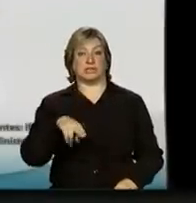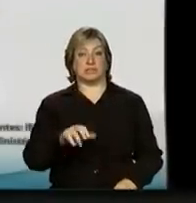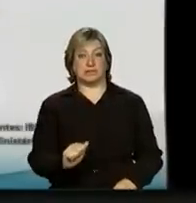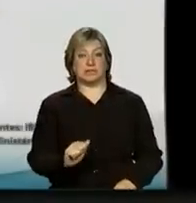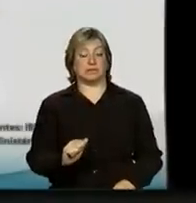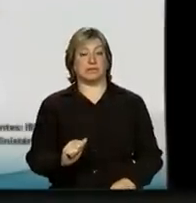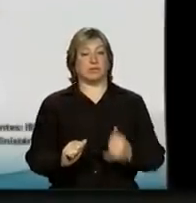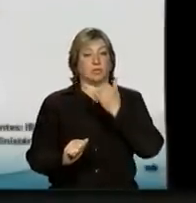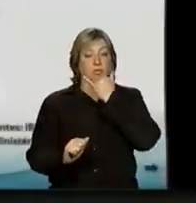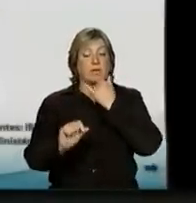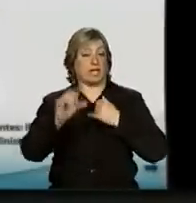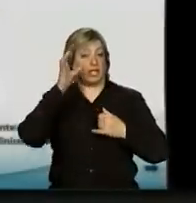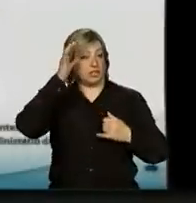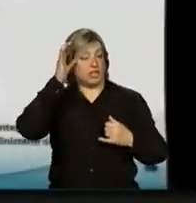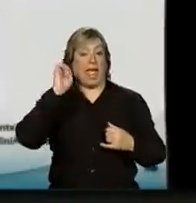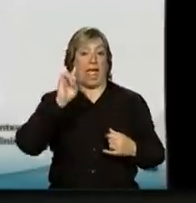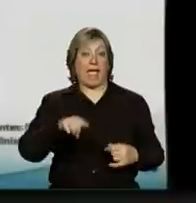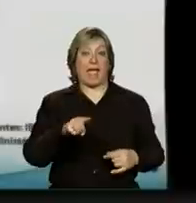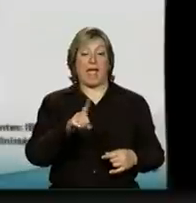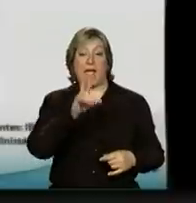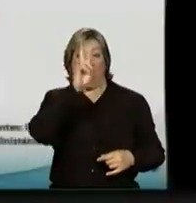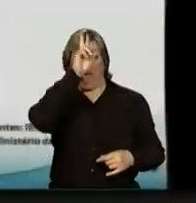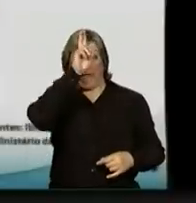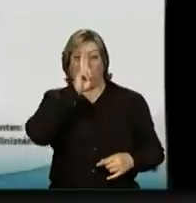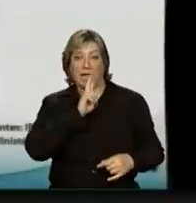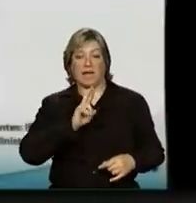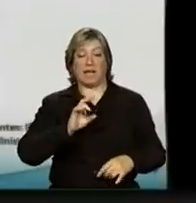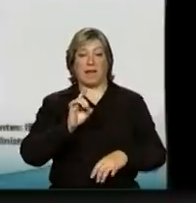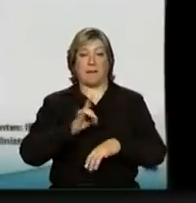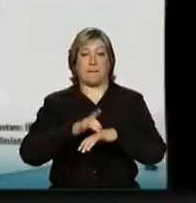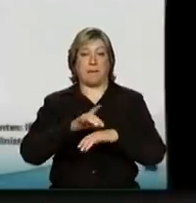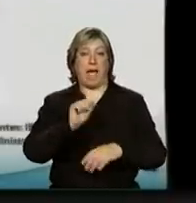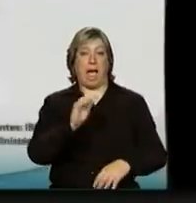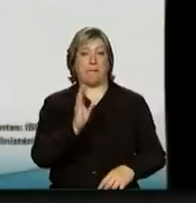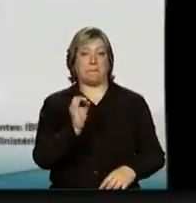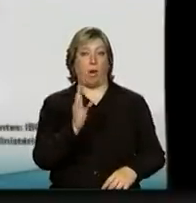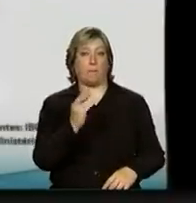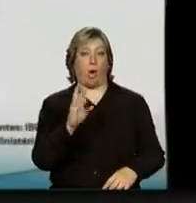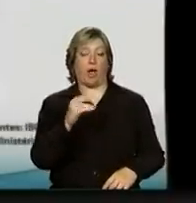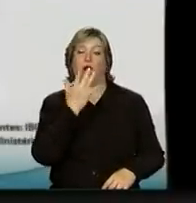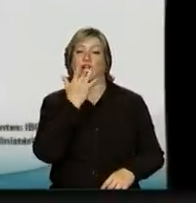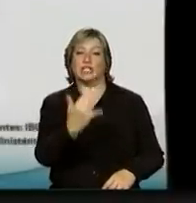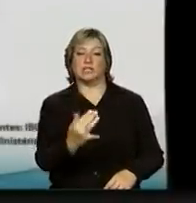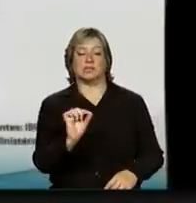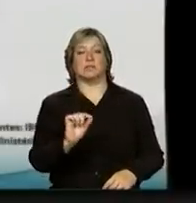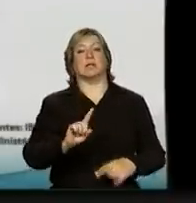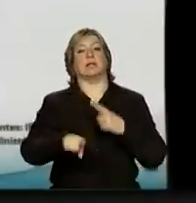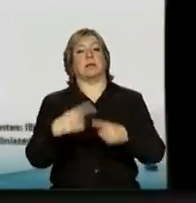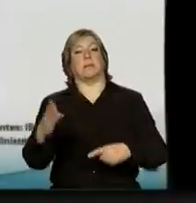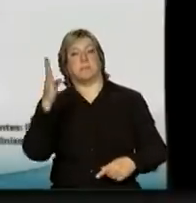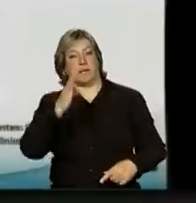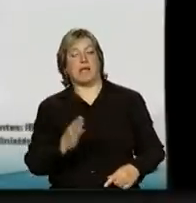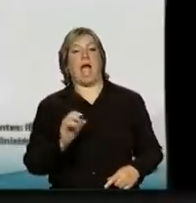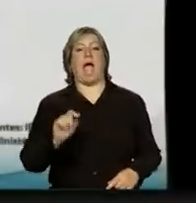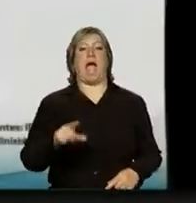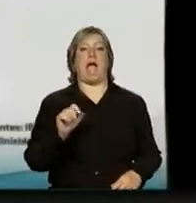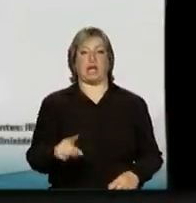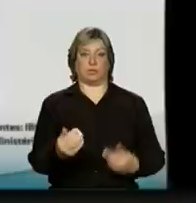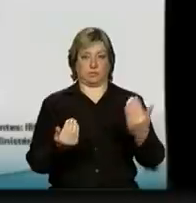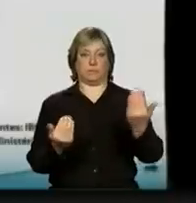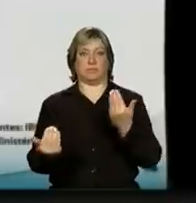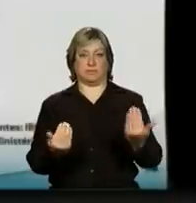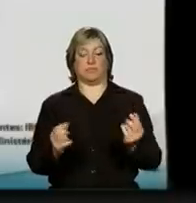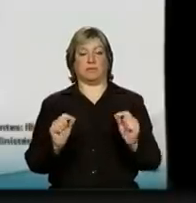e o Brasil é o azul, é a curva azul. Então, a China está 5% abaixo da produção industrial.